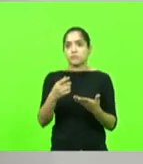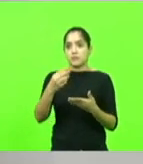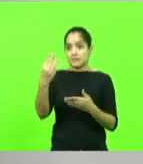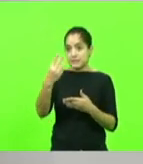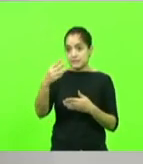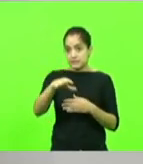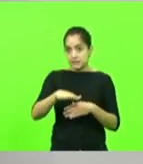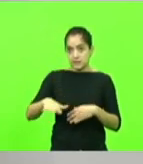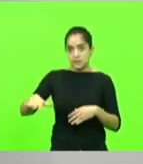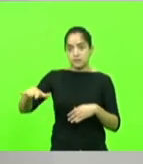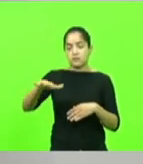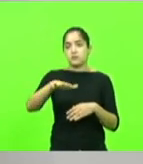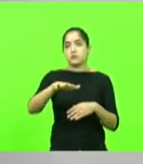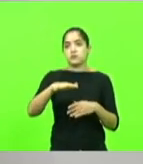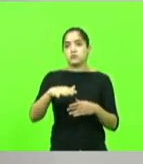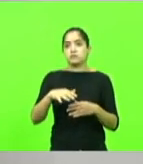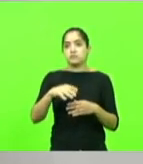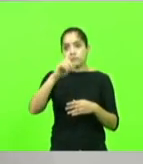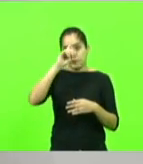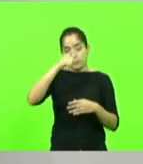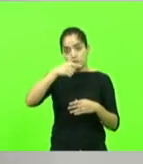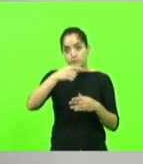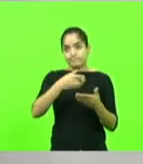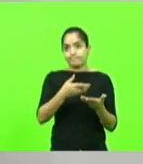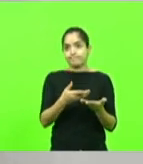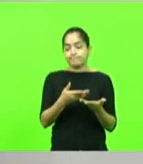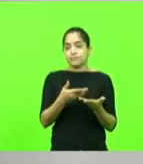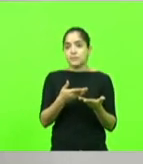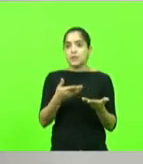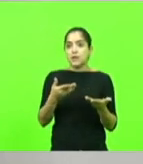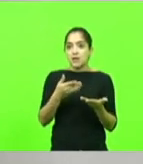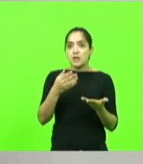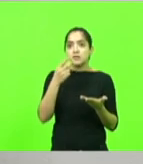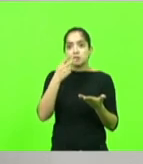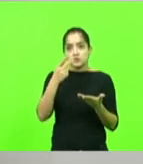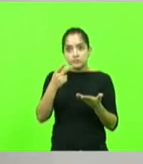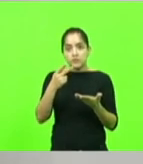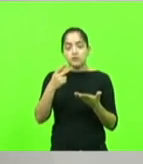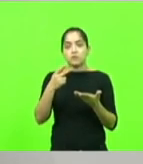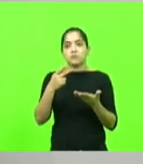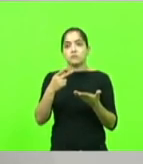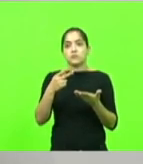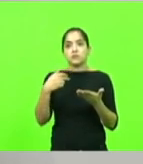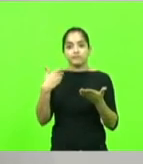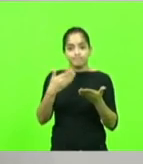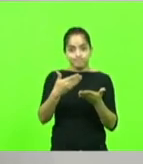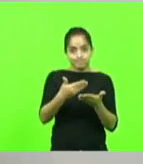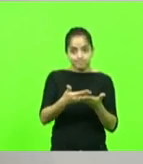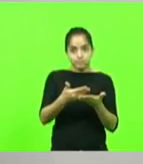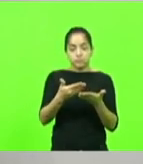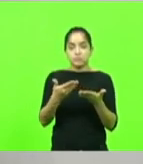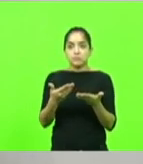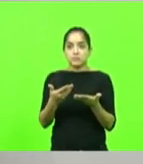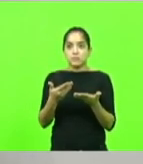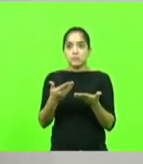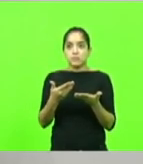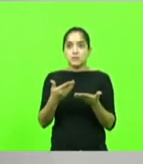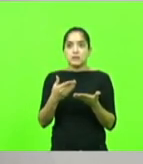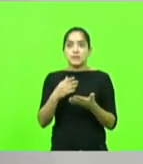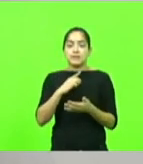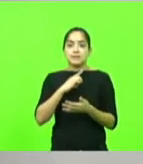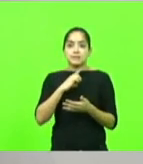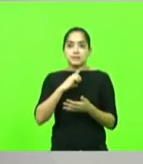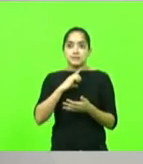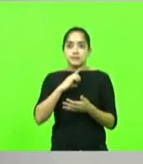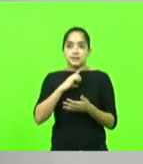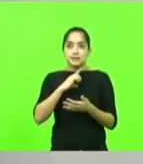79 policiais foram mandados para essa região. E a gente falou que essa conta ia chegar. E existe um áudio de um que, a